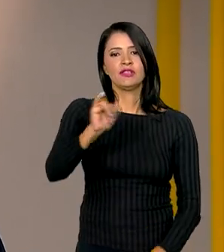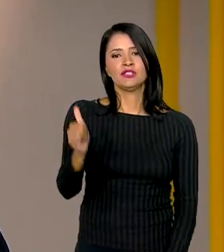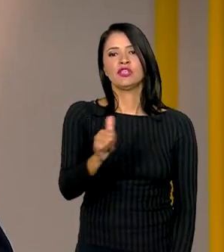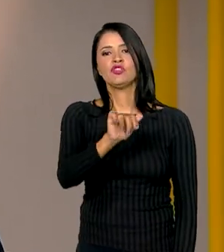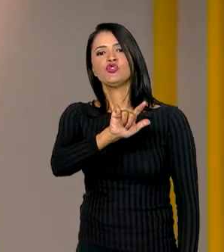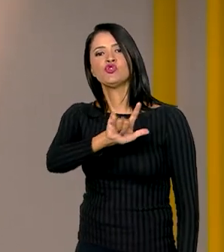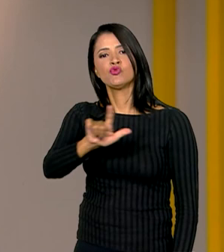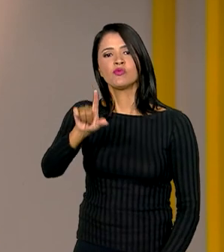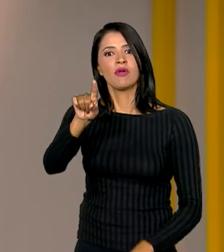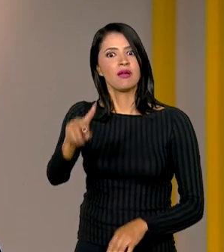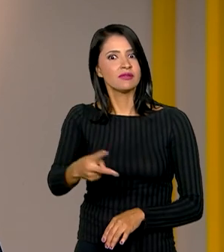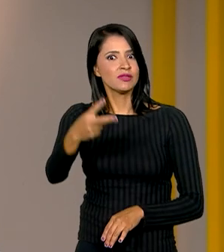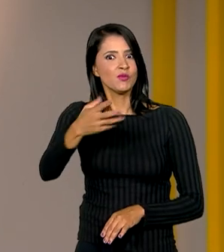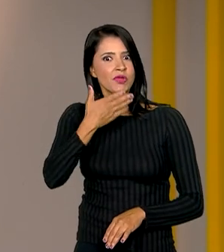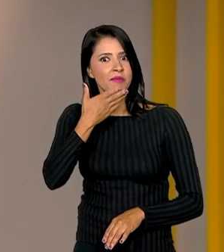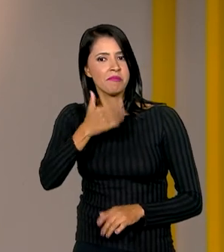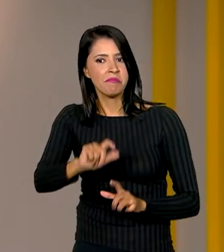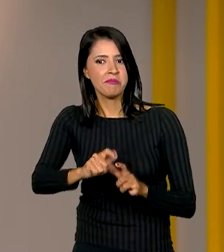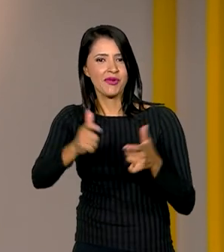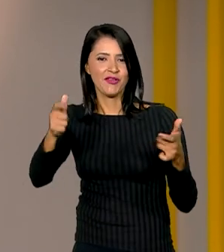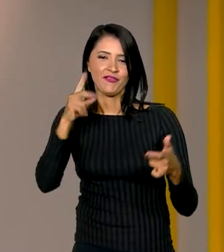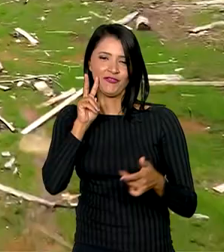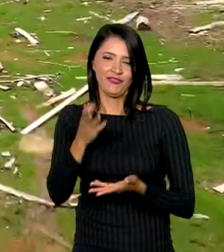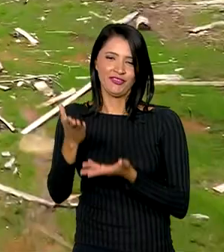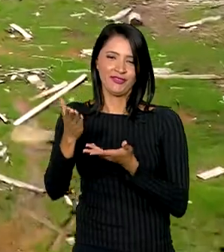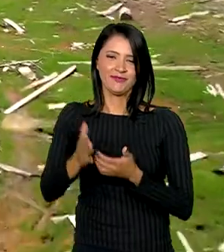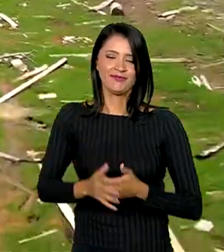a segunda maior da história. Veja aí na reportagem.